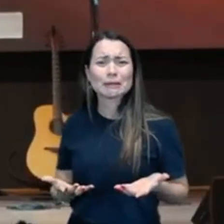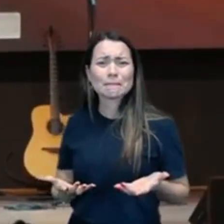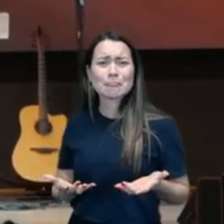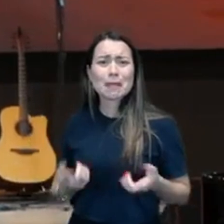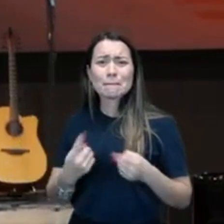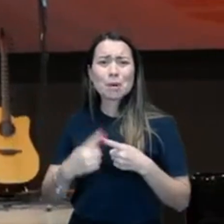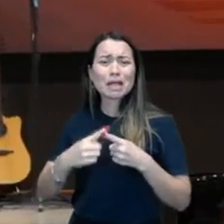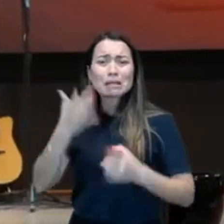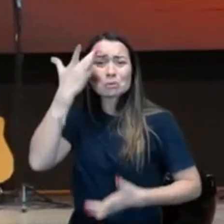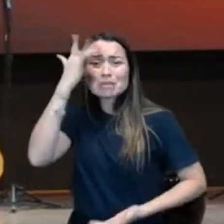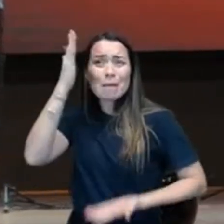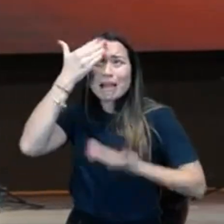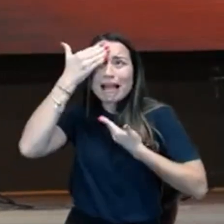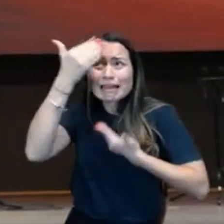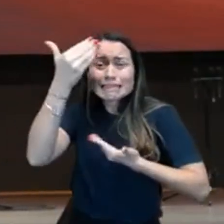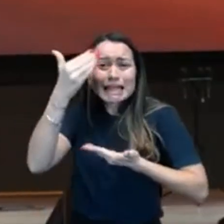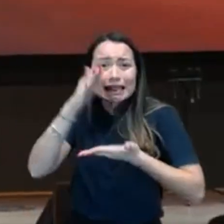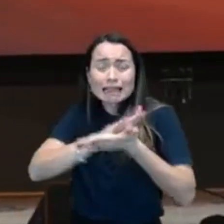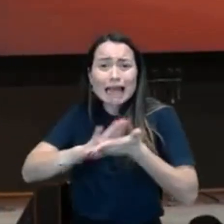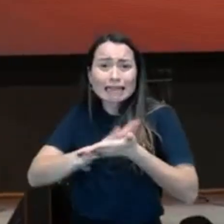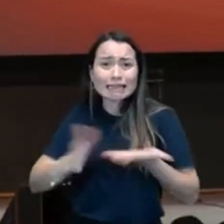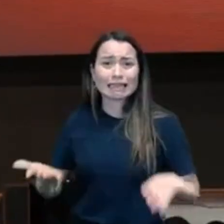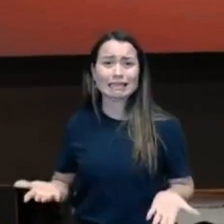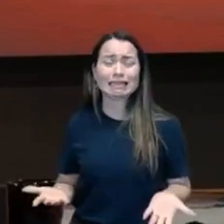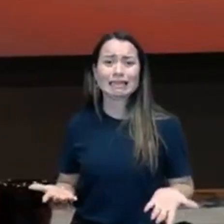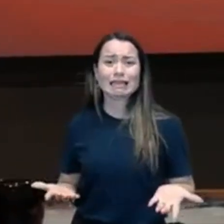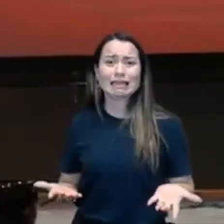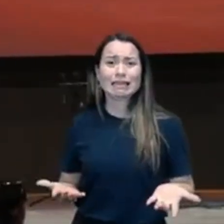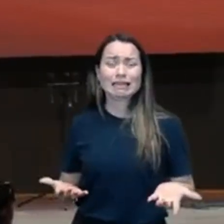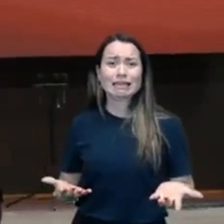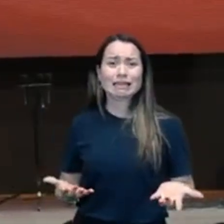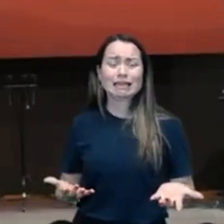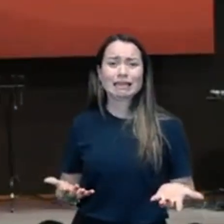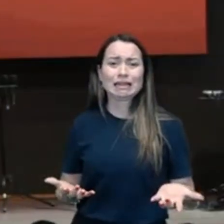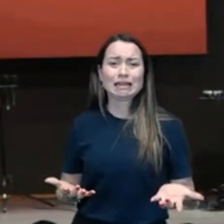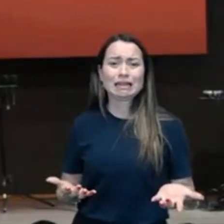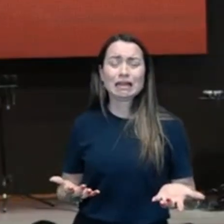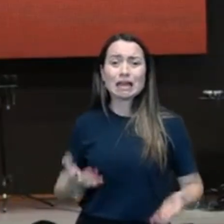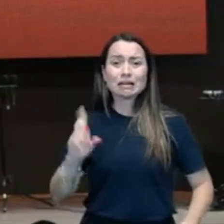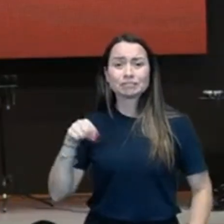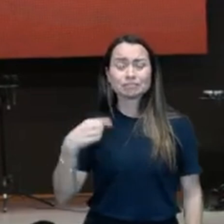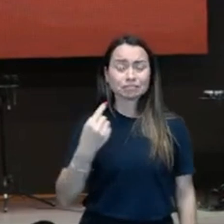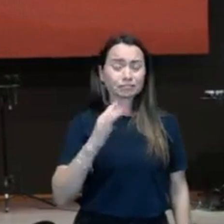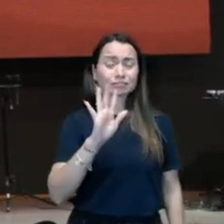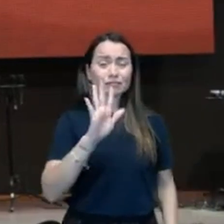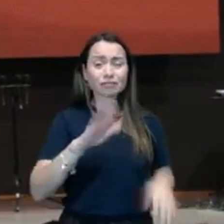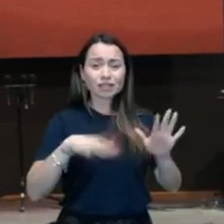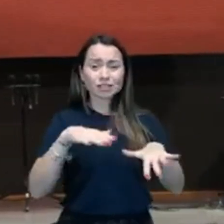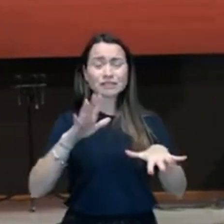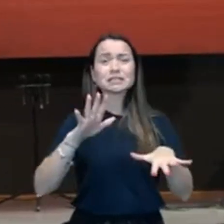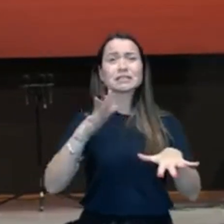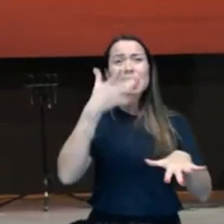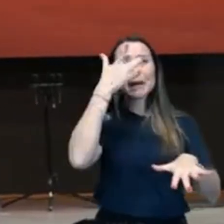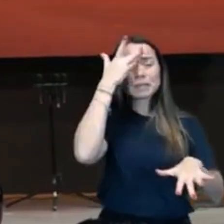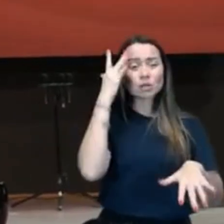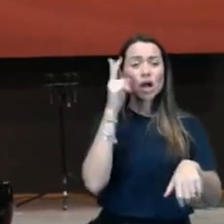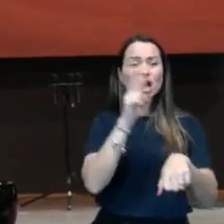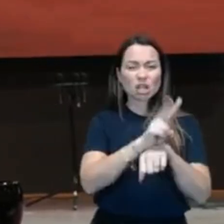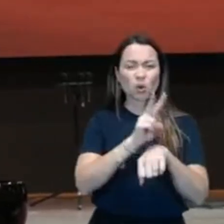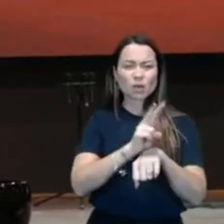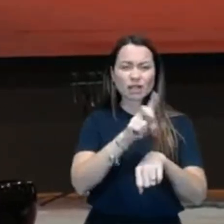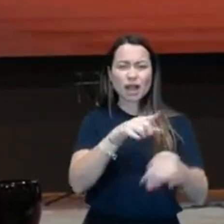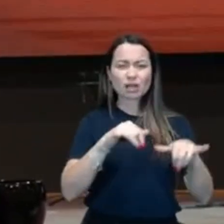A ingratidão e a miséria andam de mão dada. E a gente vai lá, e quantas pessoas ligam para o Michael, para a Patrícia, que cuidam do social, e falam assim,